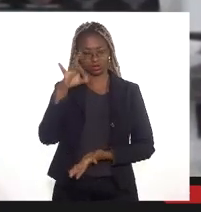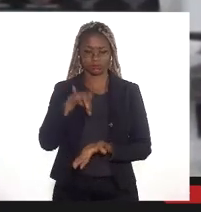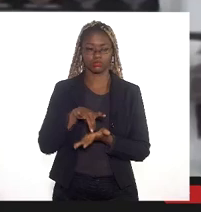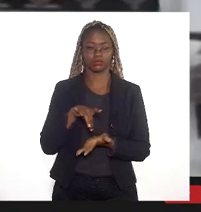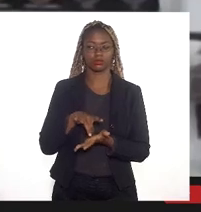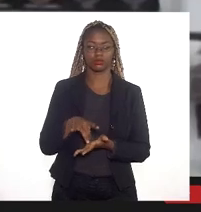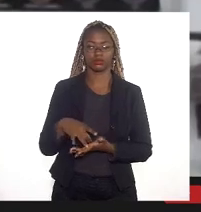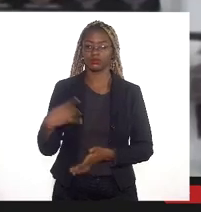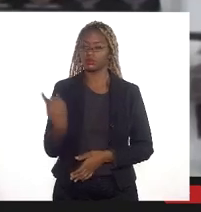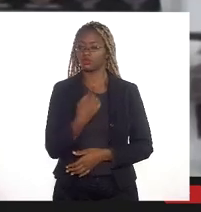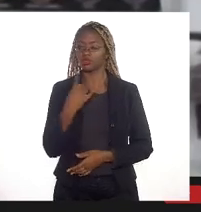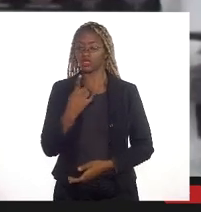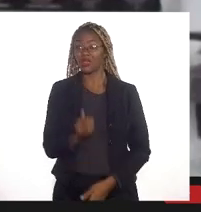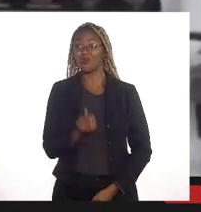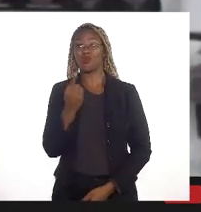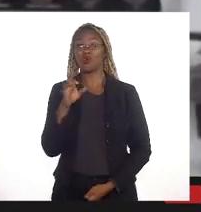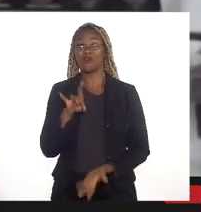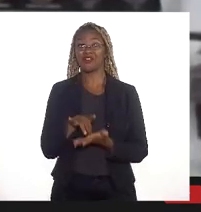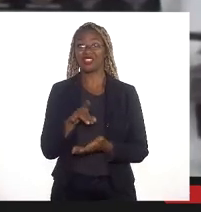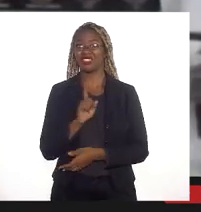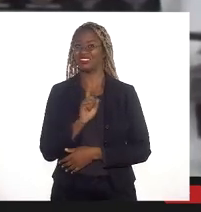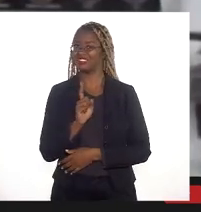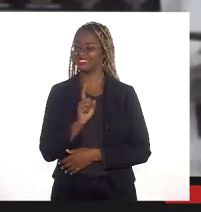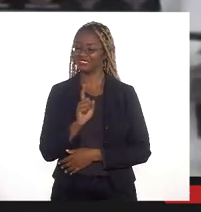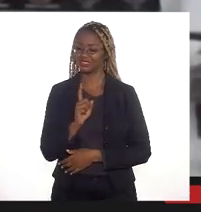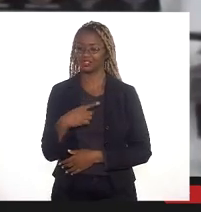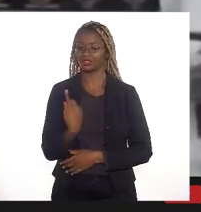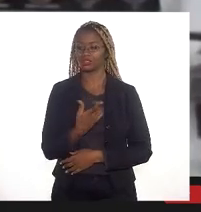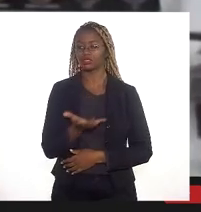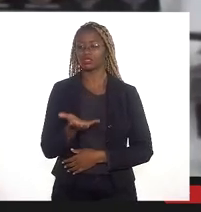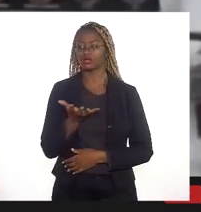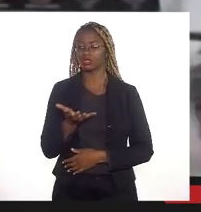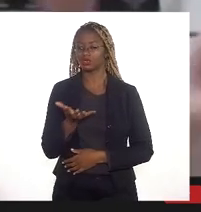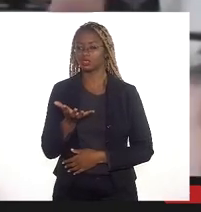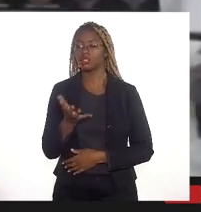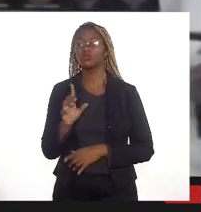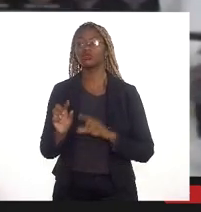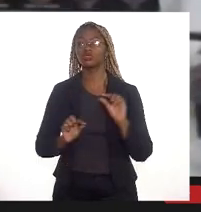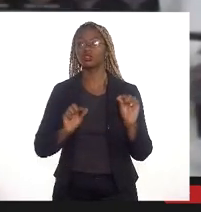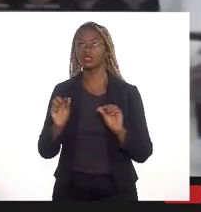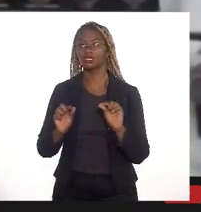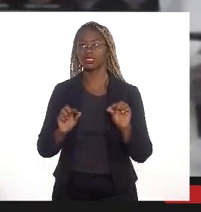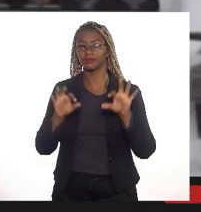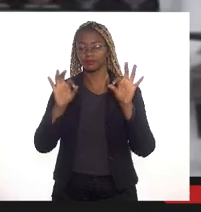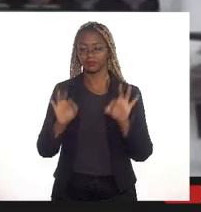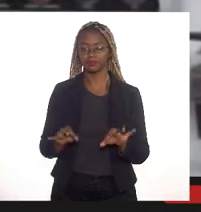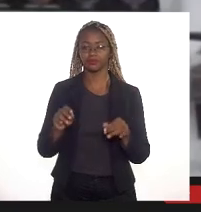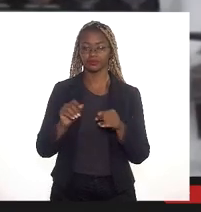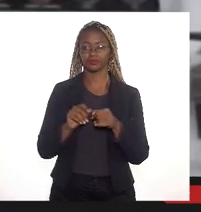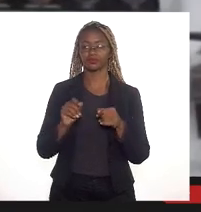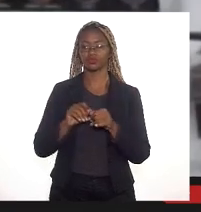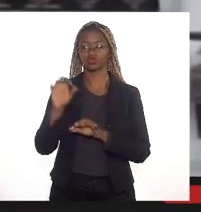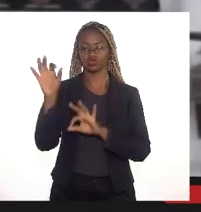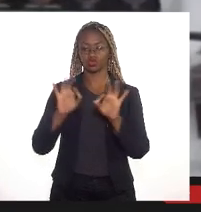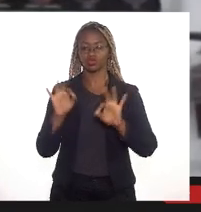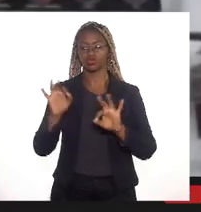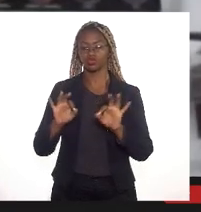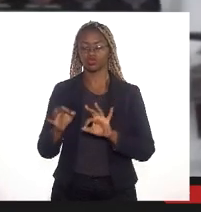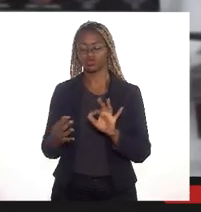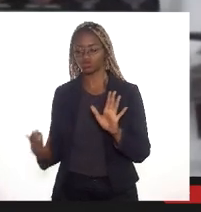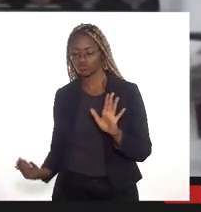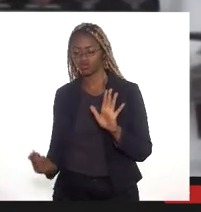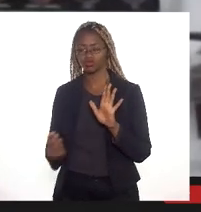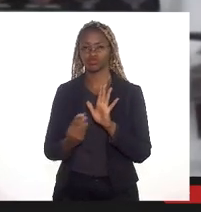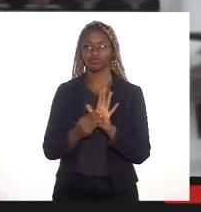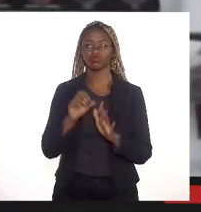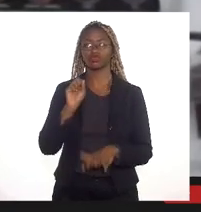a gente não é o dono da verdade a gente realmente tá querendo justamente fazer com que o projeto seja implantado sim